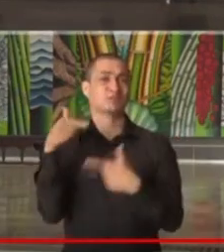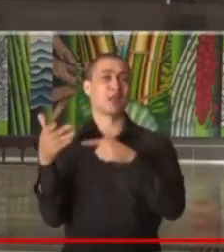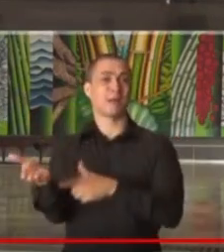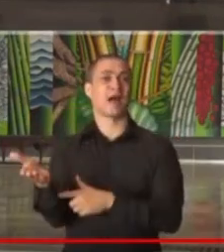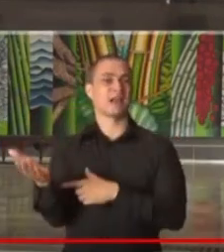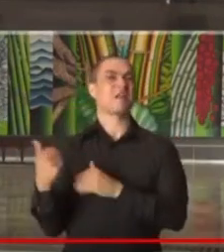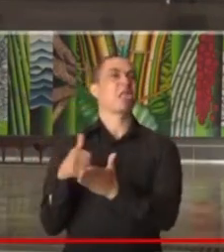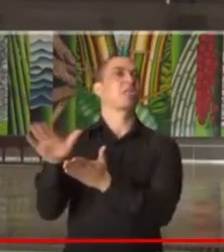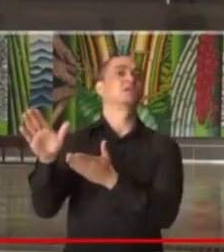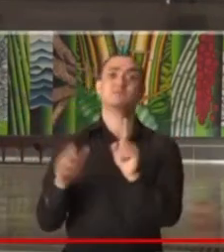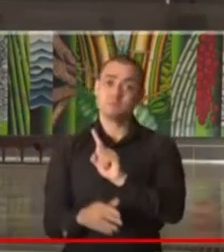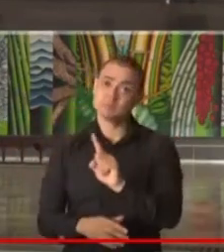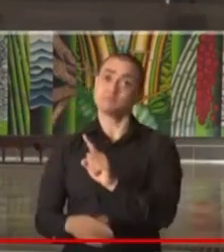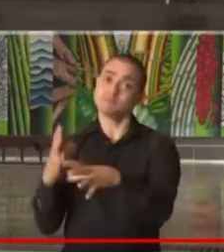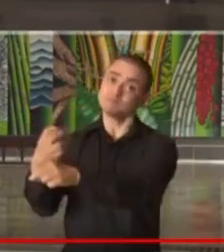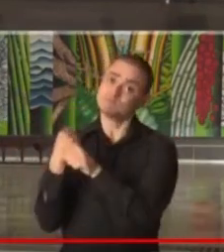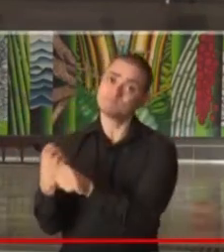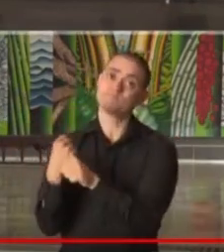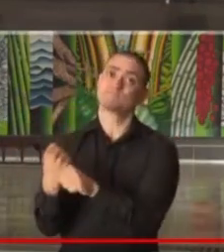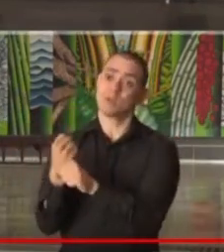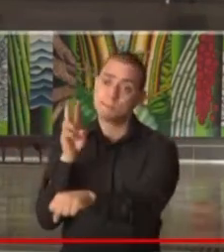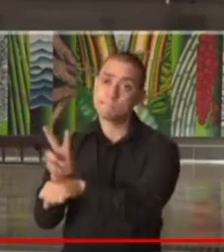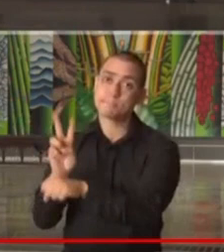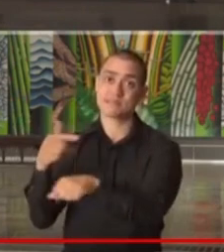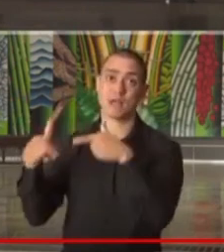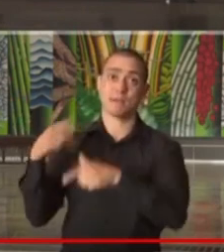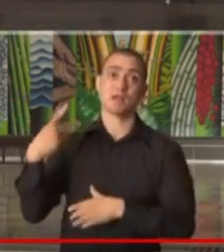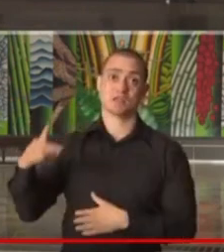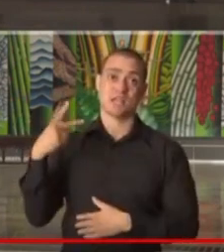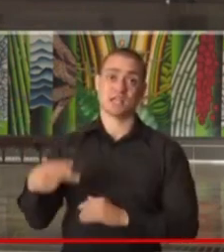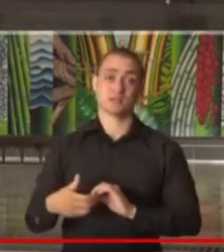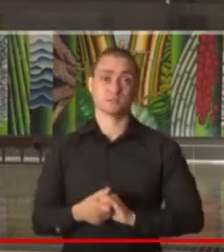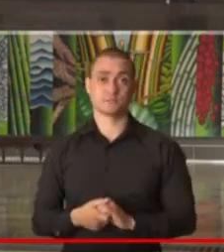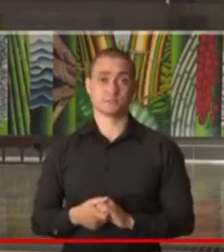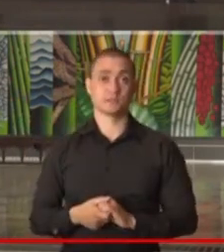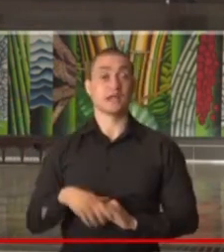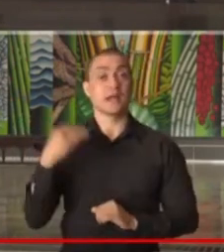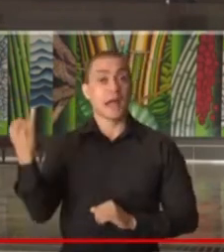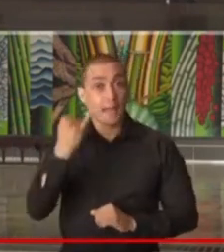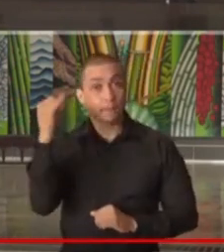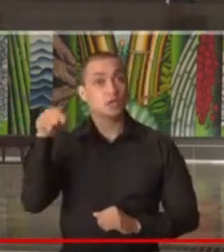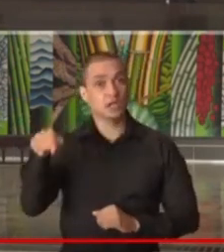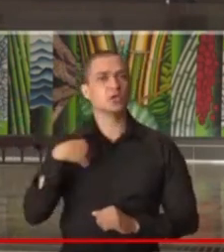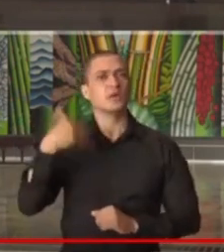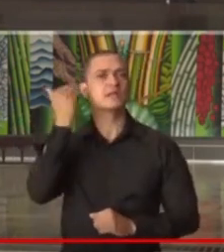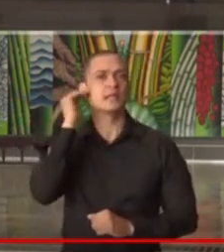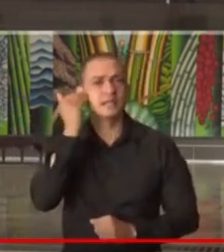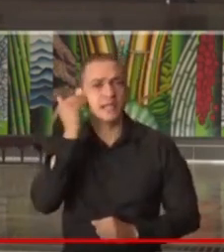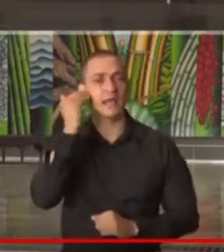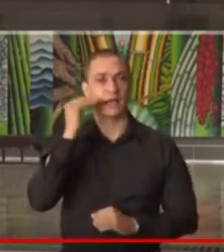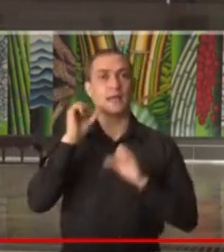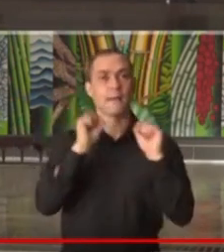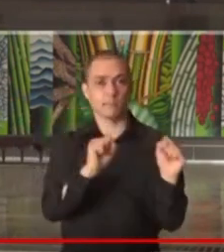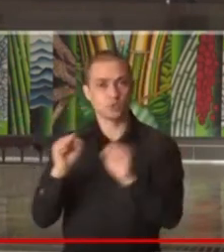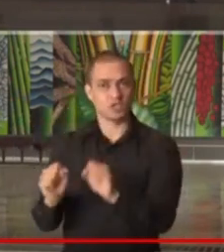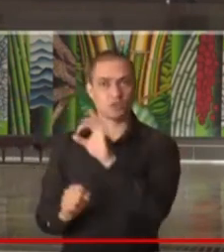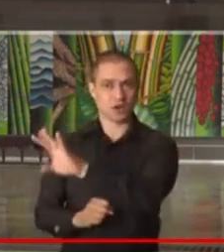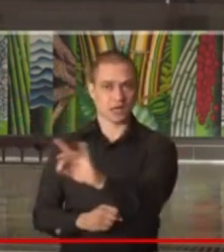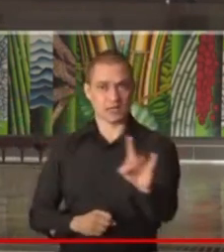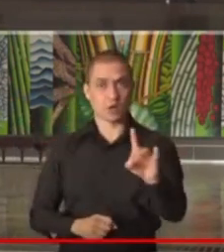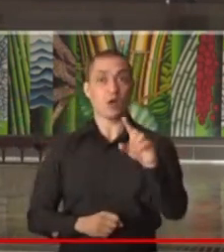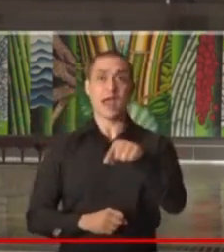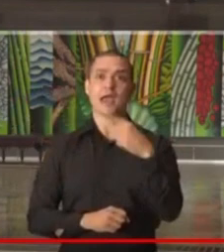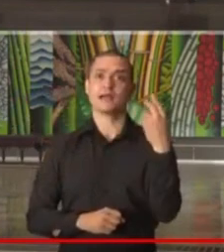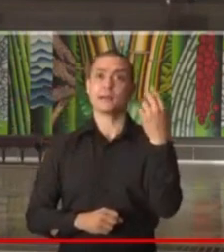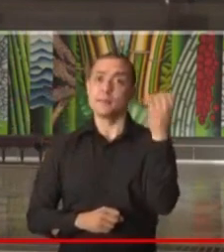nesses estabelecimentos preservem o emprego dessas pessoas, estabeleçam o entendimento possível com eles, eles serão